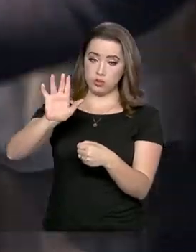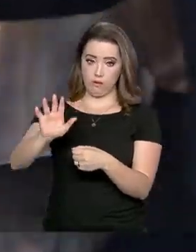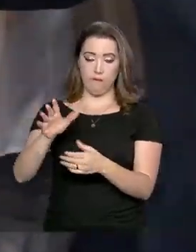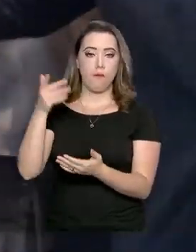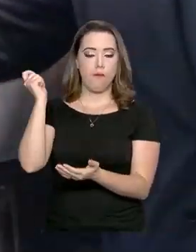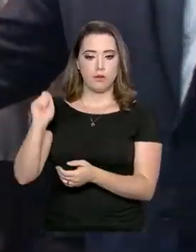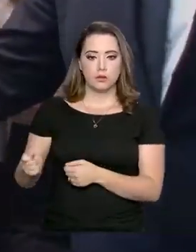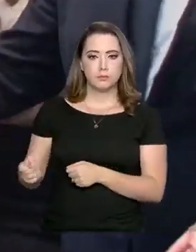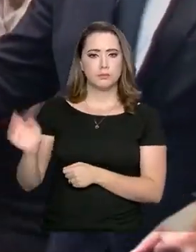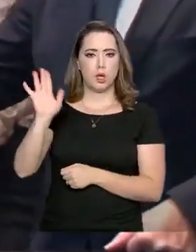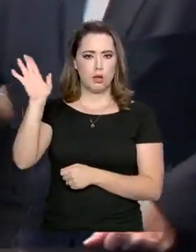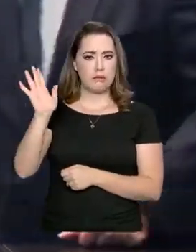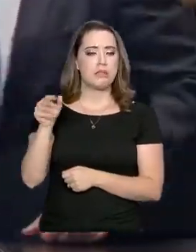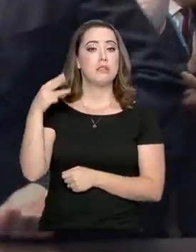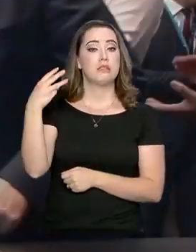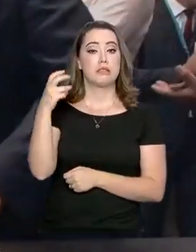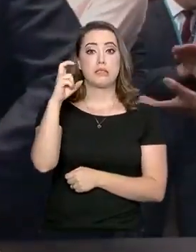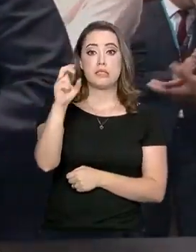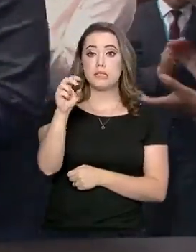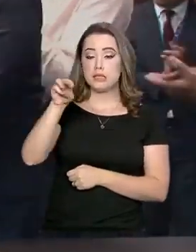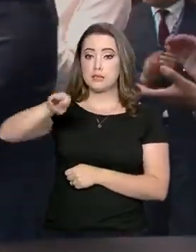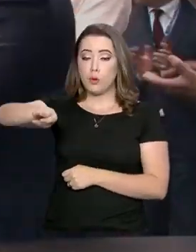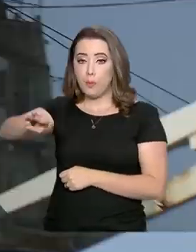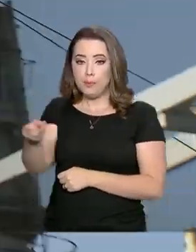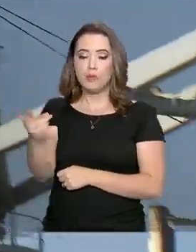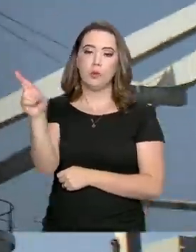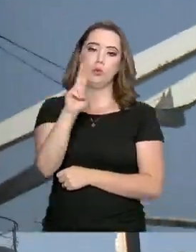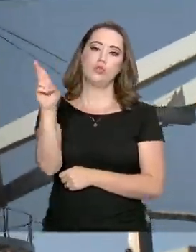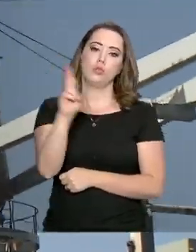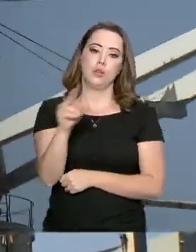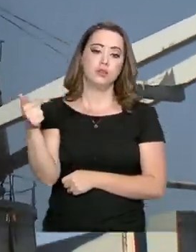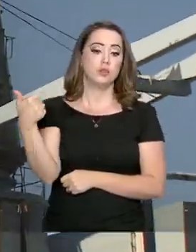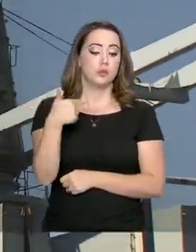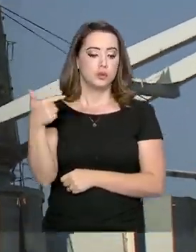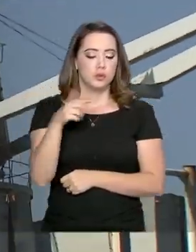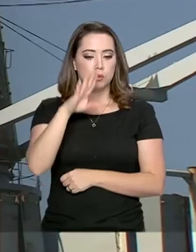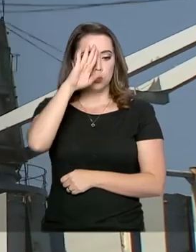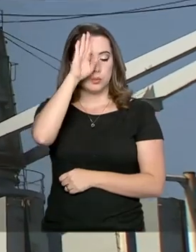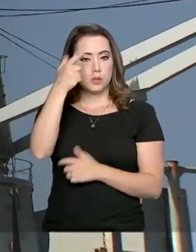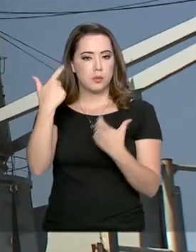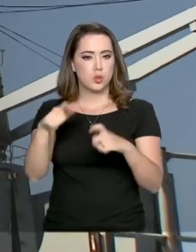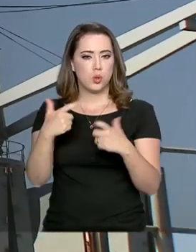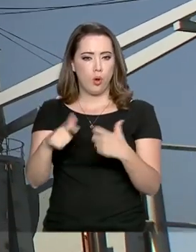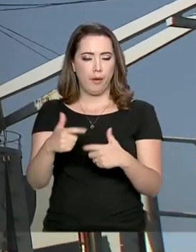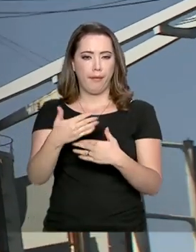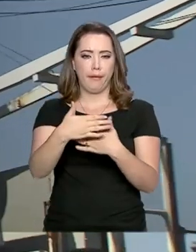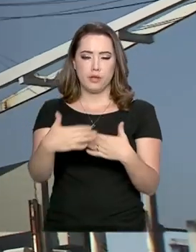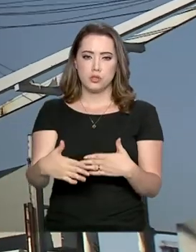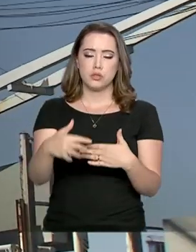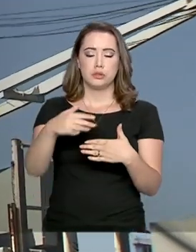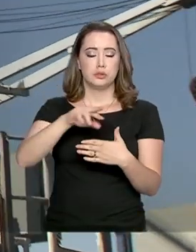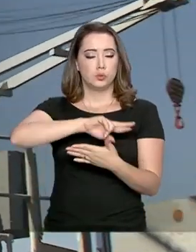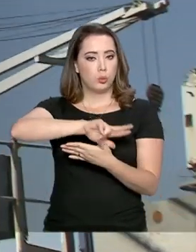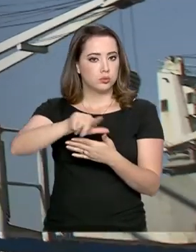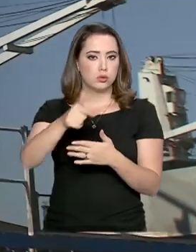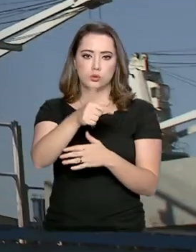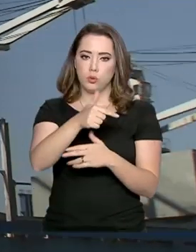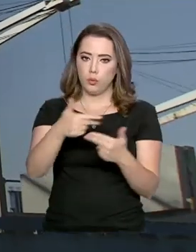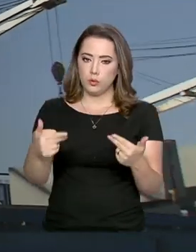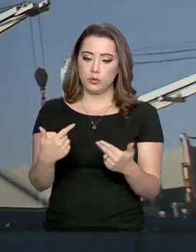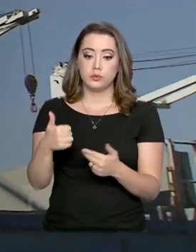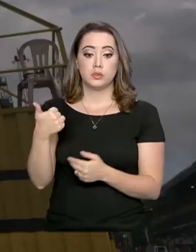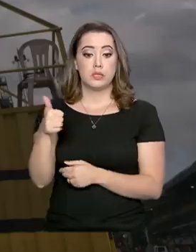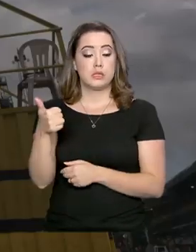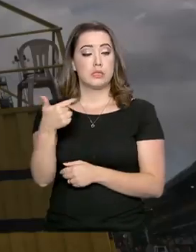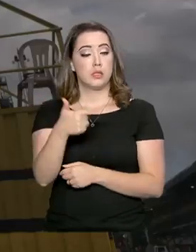35 milhões de reais. Já o segundo terminal, que opera principalmente fertilizantes, saiu por 112 milhões e 500